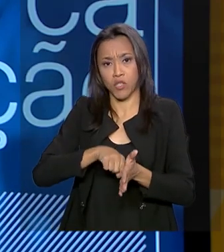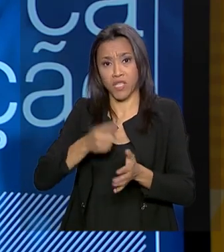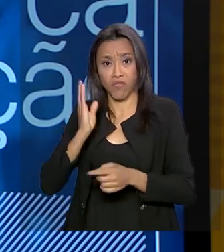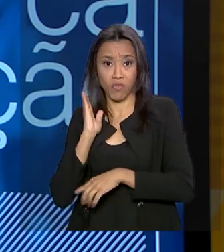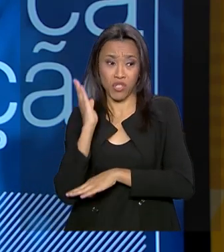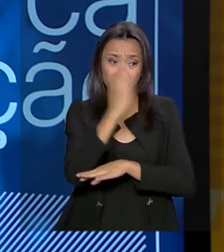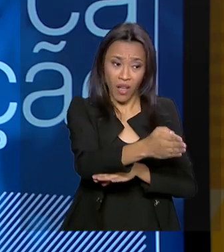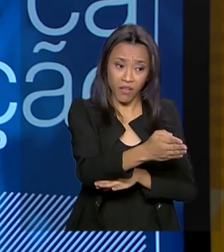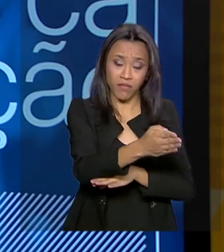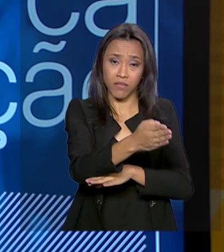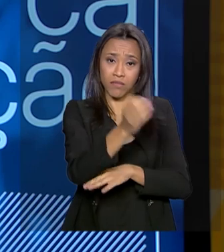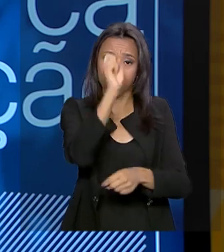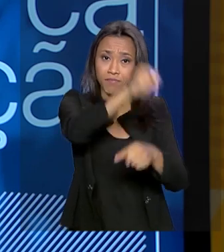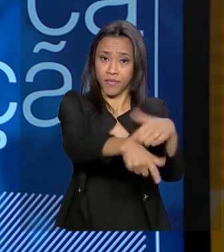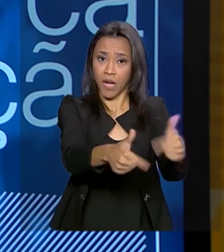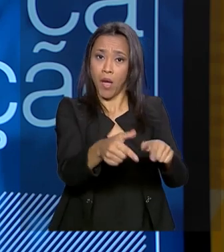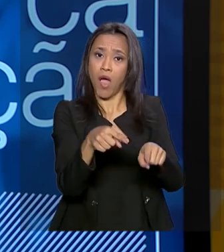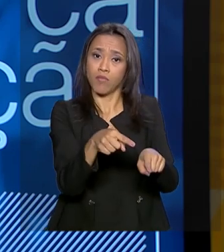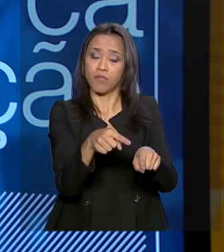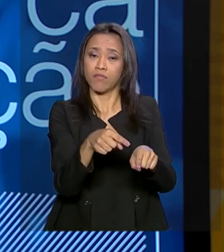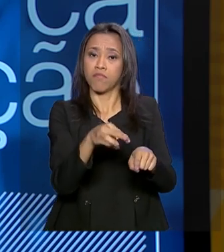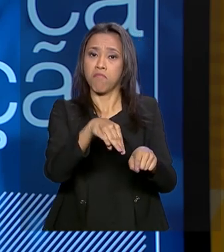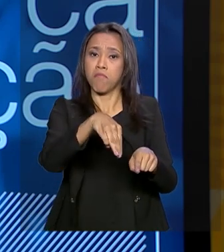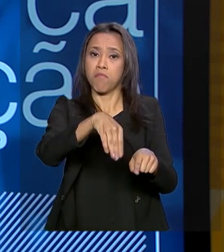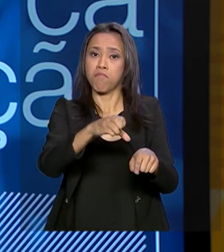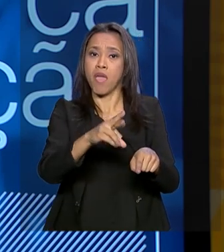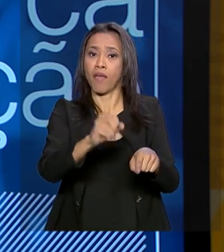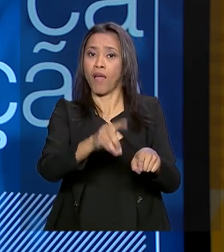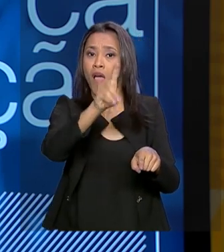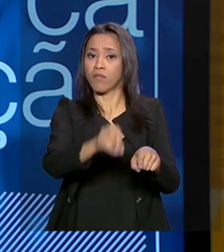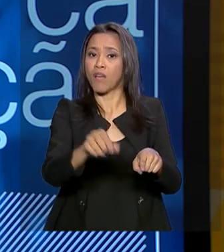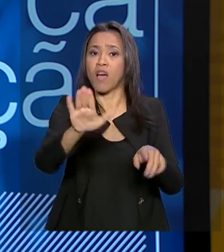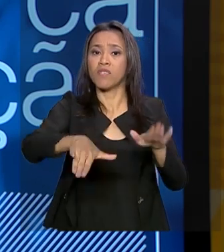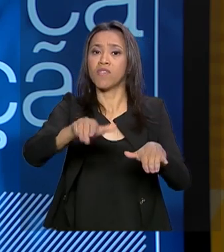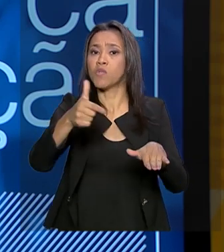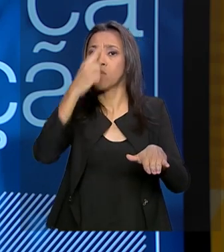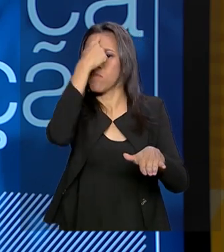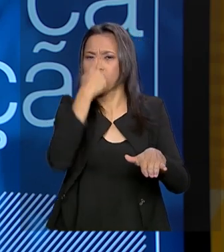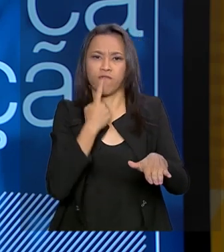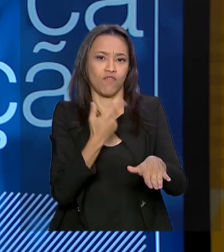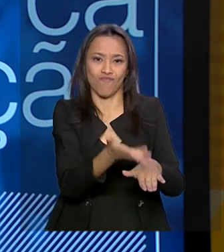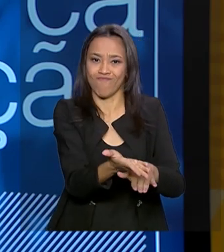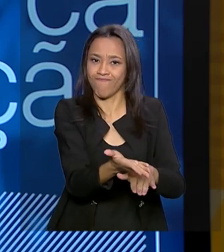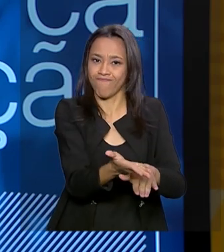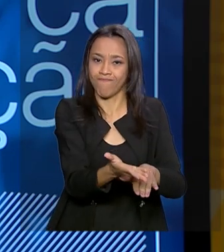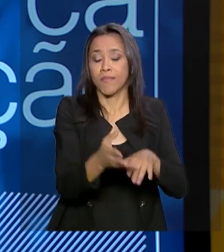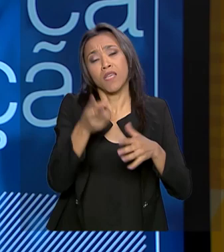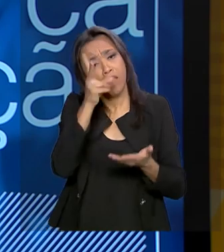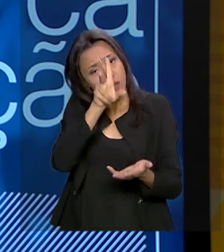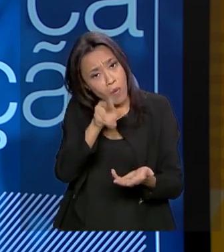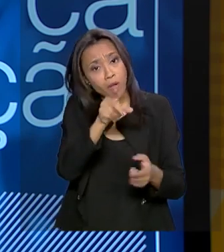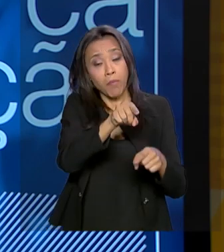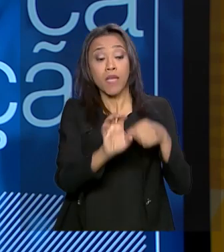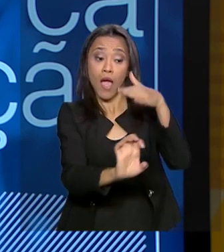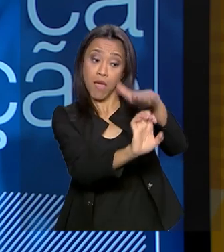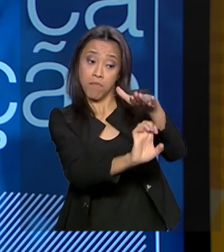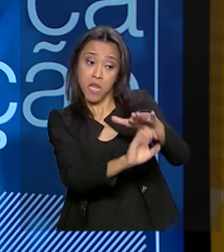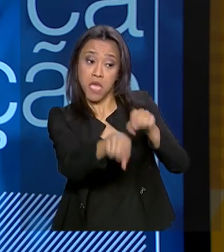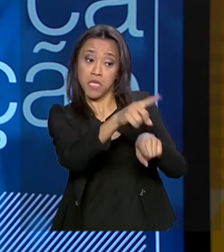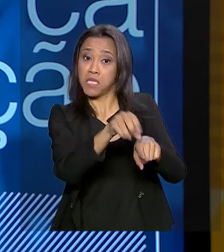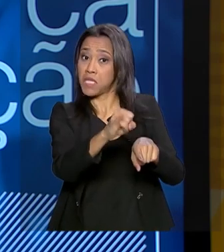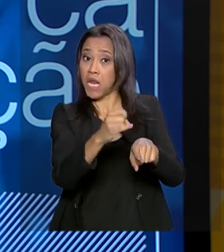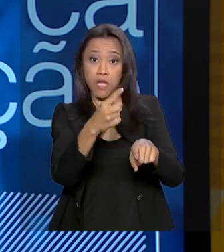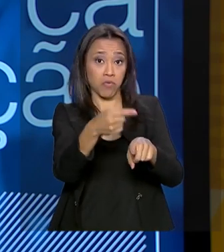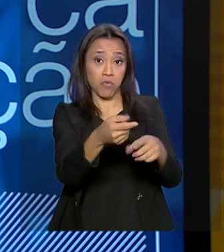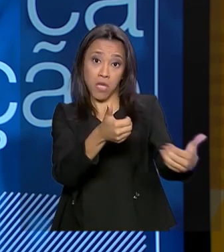mercado de trabalho, às vezes ele não tem aquele perfil. Da mesma forma, se a empresa não se aproximar das universidades,